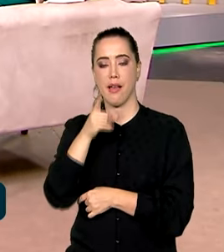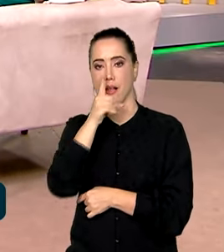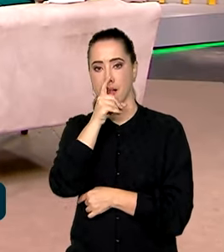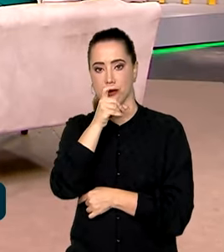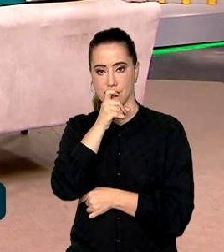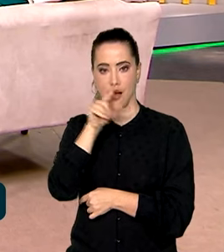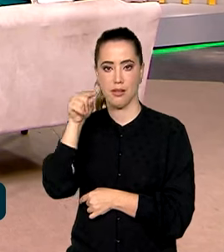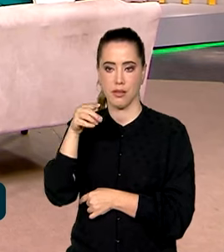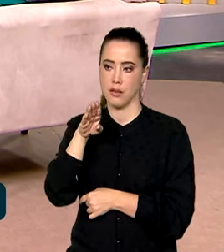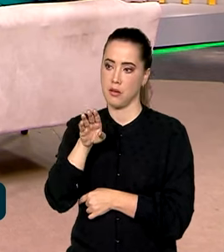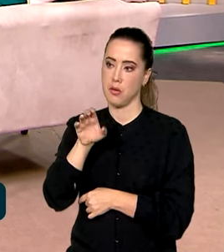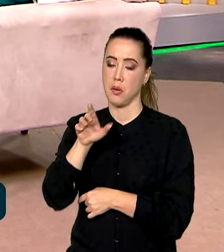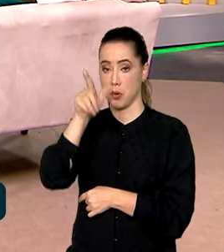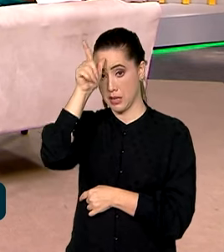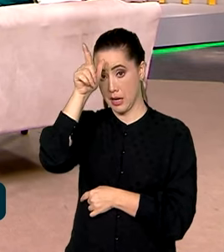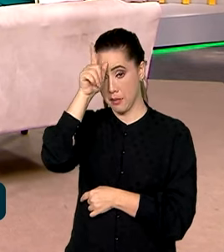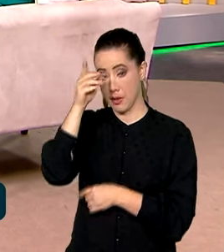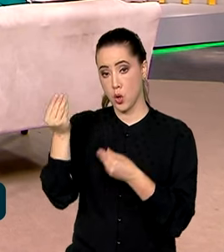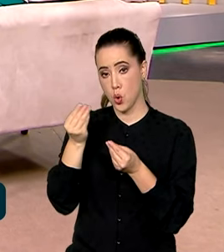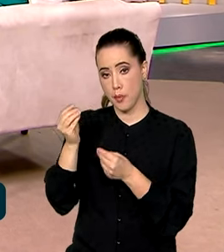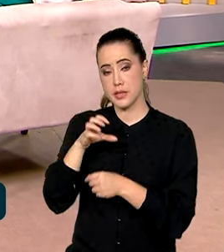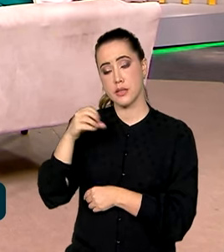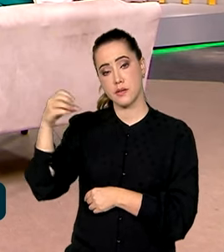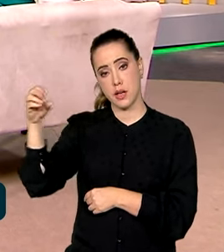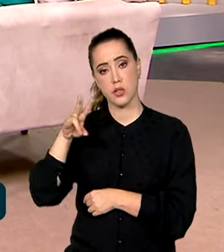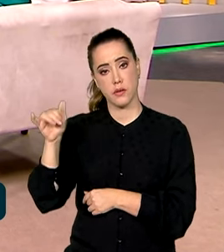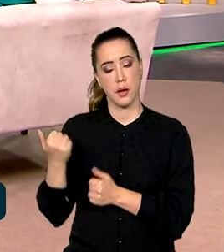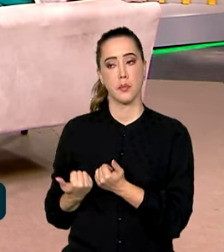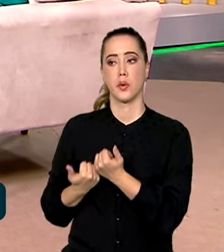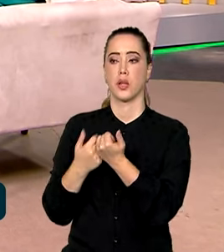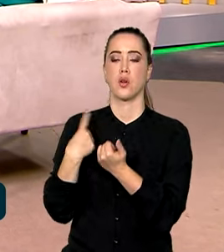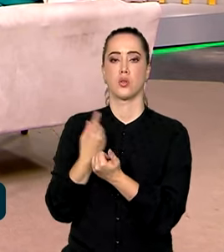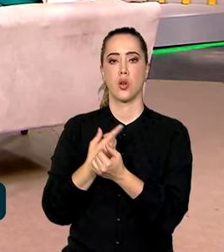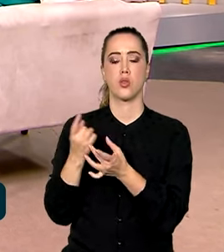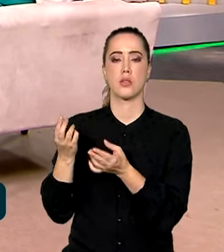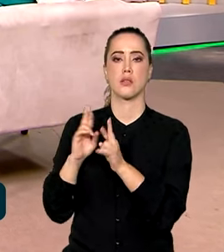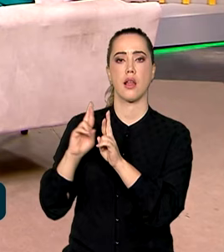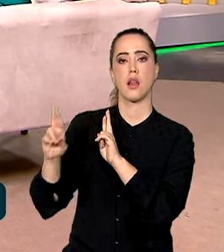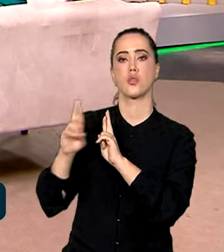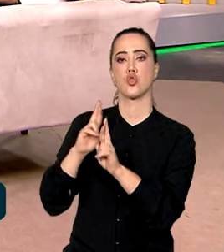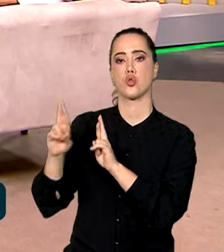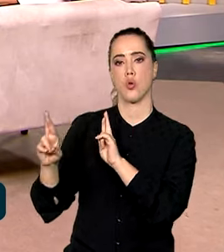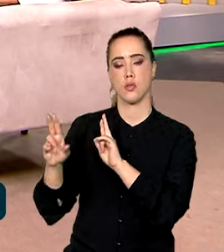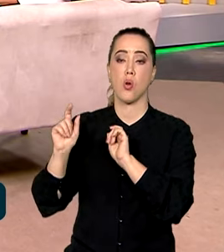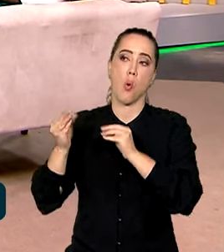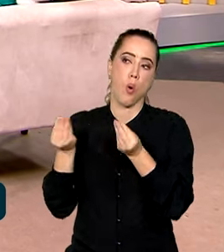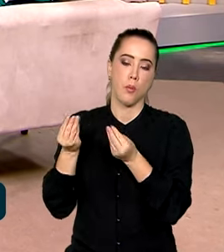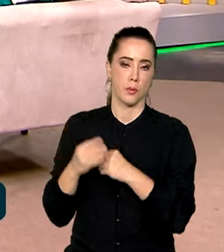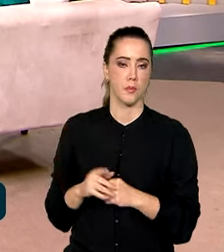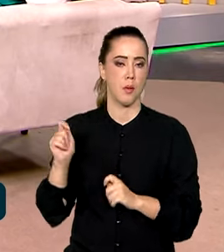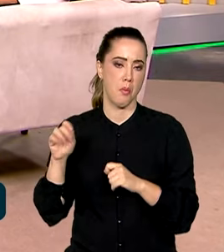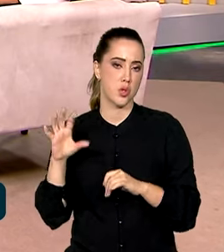podem influenciar aí no comércio exterior do Brasil? Como que os negócios, que tipo de negócios podem ser feitos